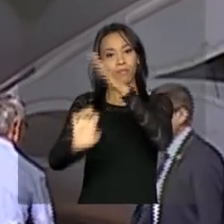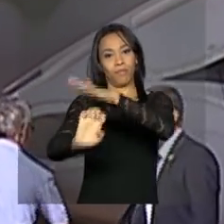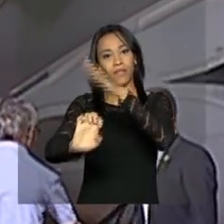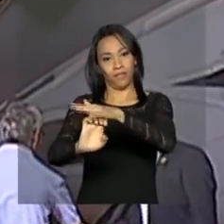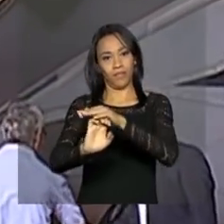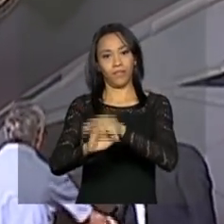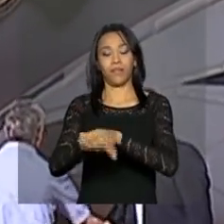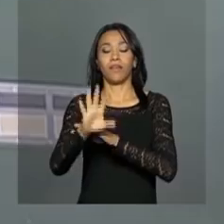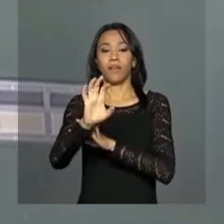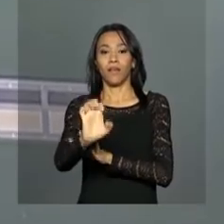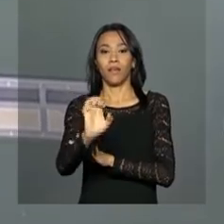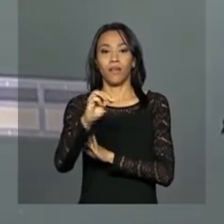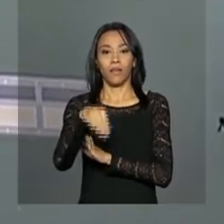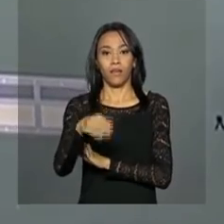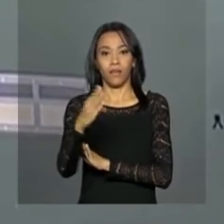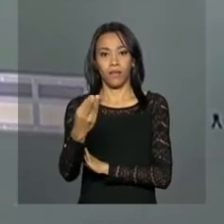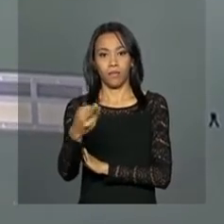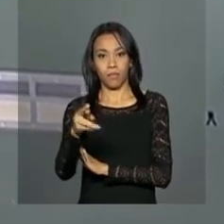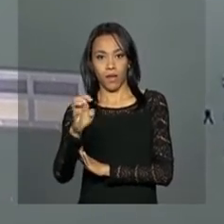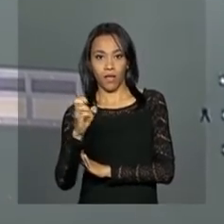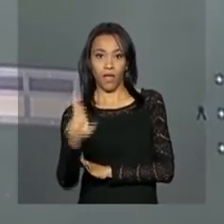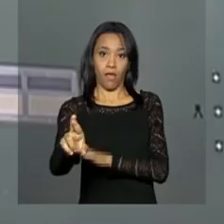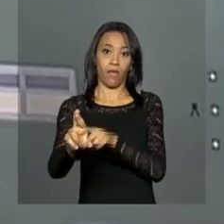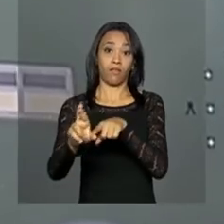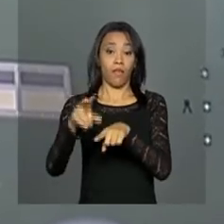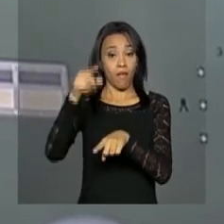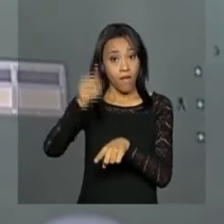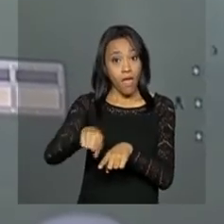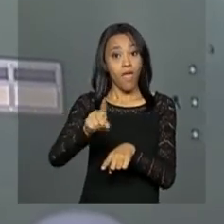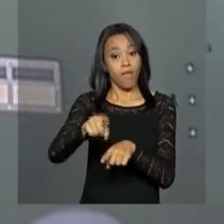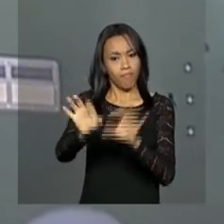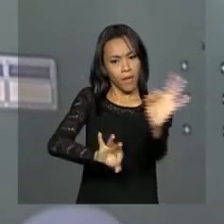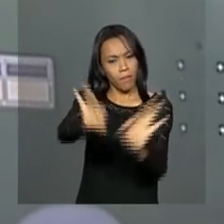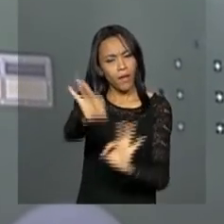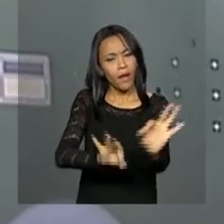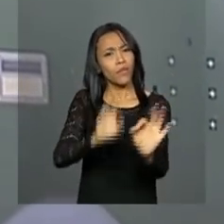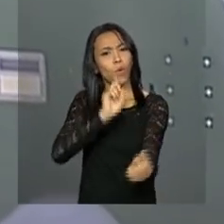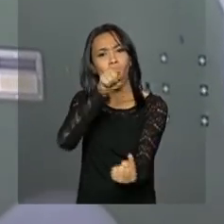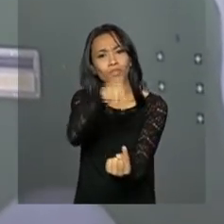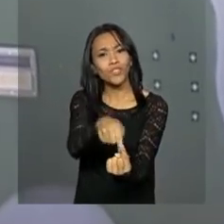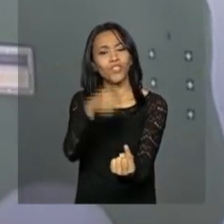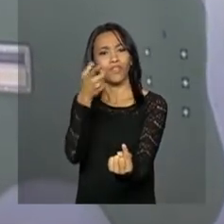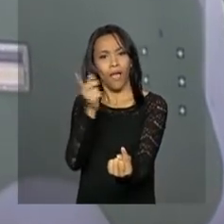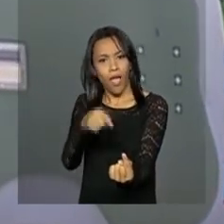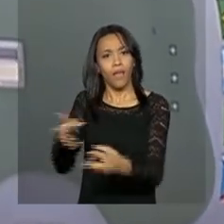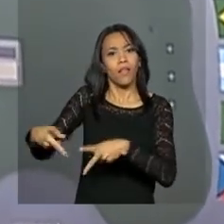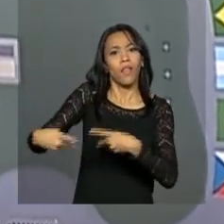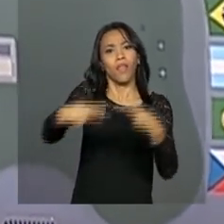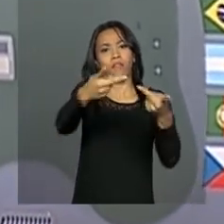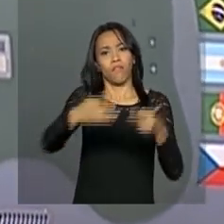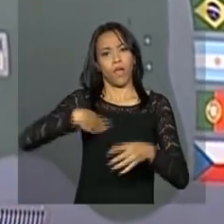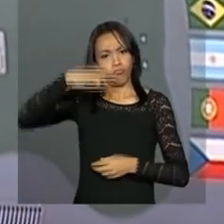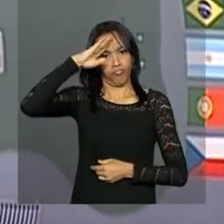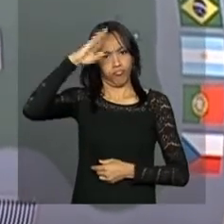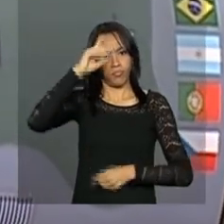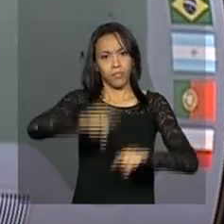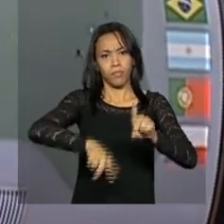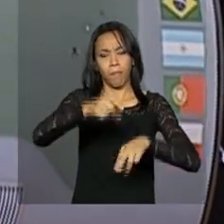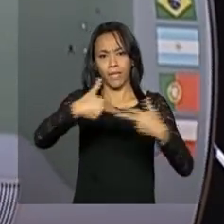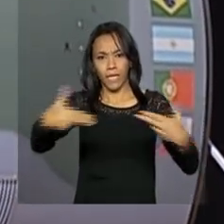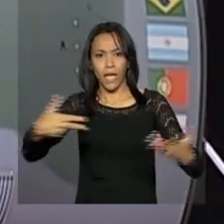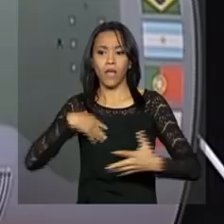Força Aérea Brasileira. A aeronave de transporte militar foi preparada para realizar operações de transporte de tropas e equipamentos,